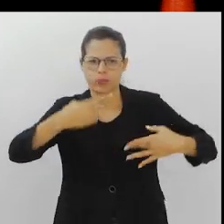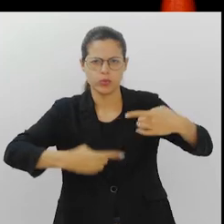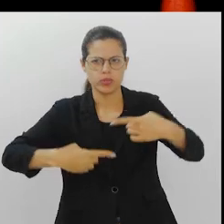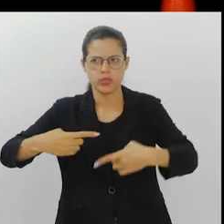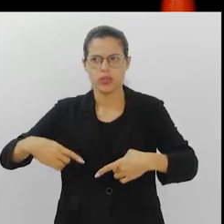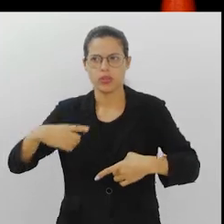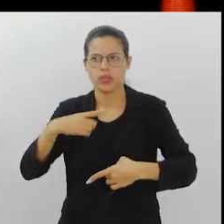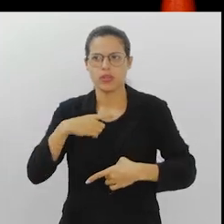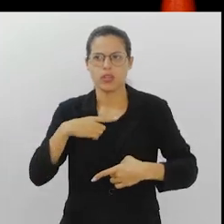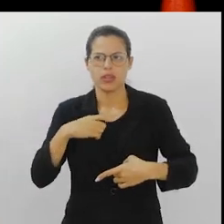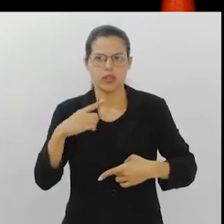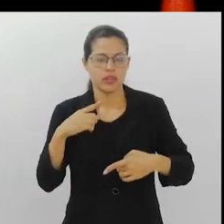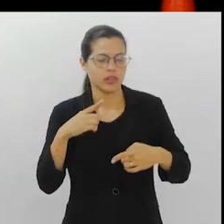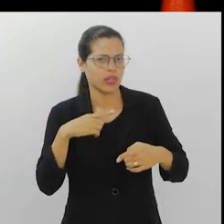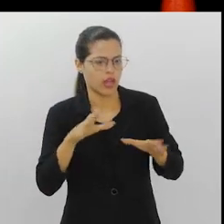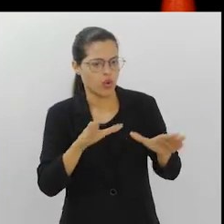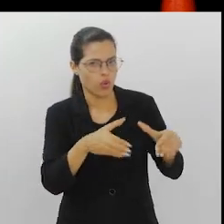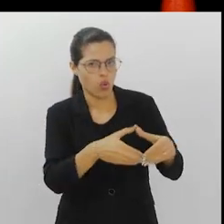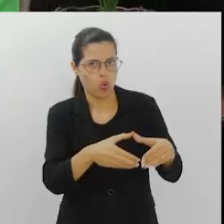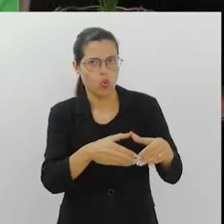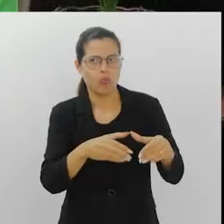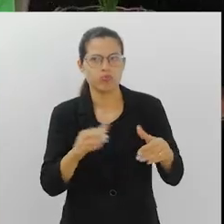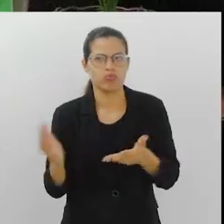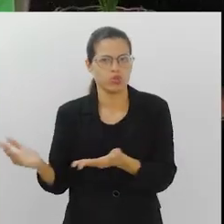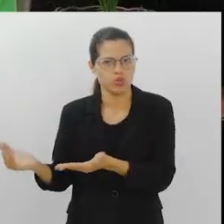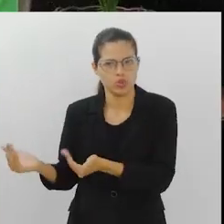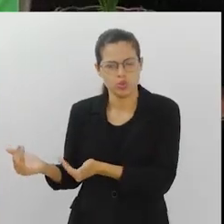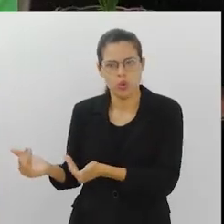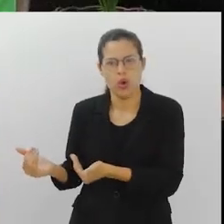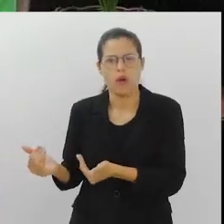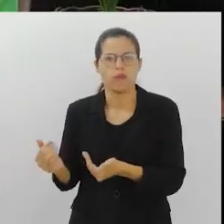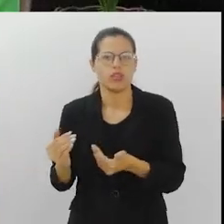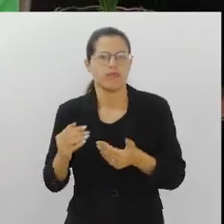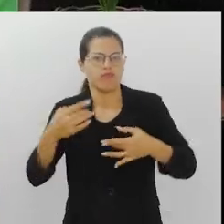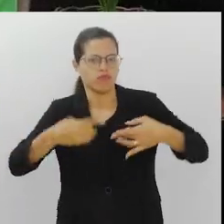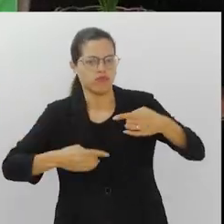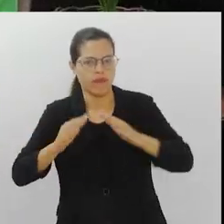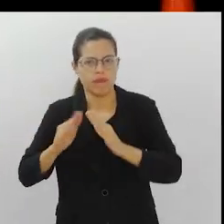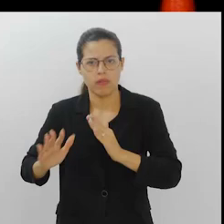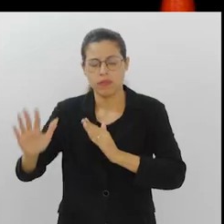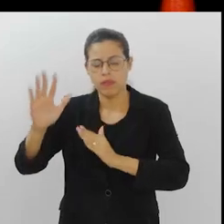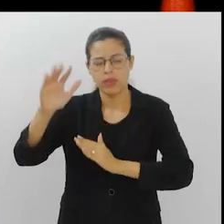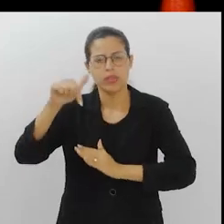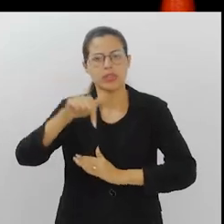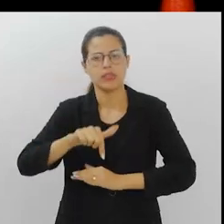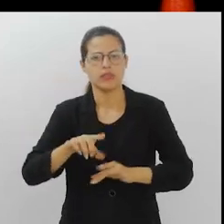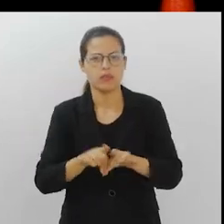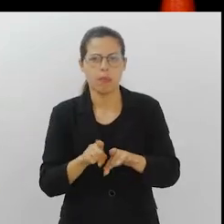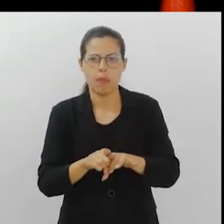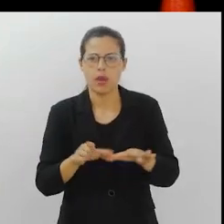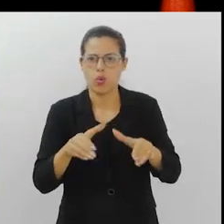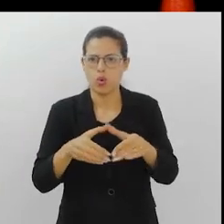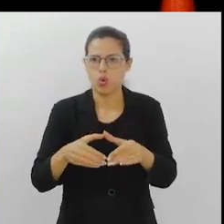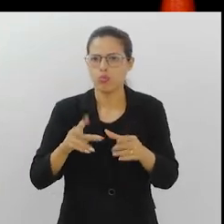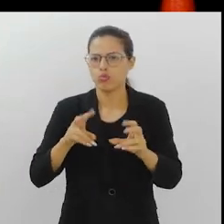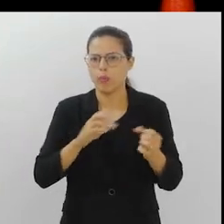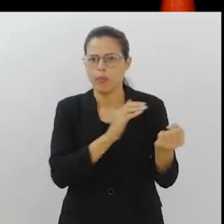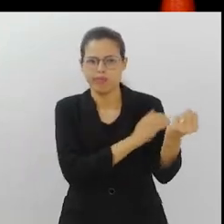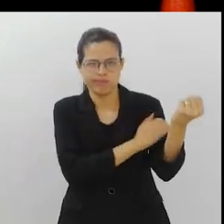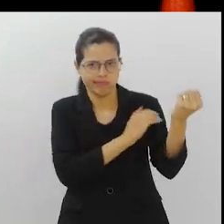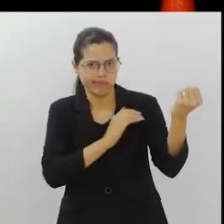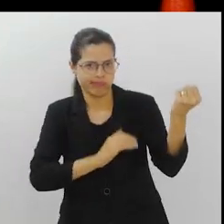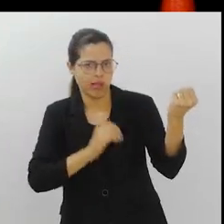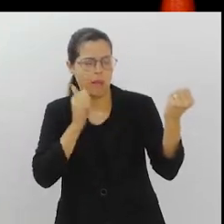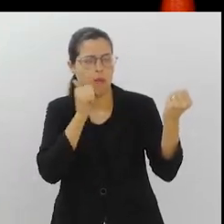discussões que vão ter, os grupos são temáticos. Então, você tem grupo de jovem, tem grupo que vai discutir favela, você tem grupo que vai discutir a questão do